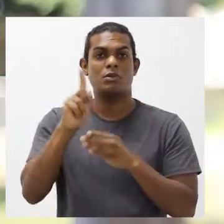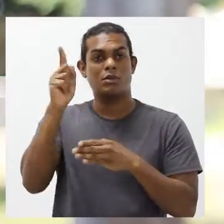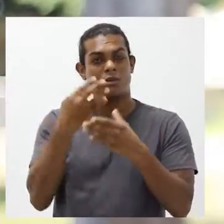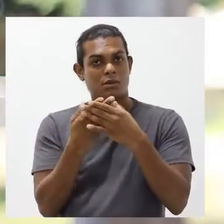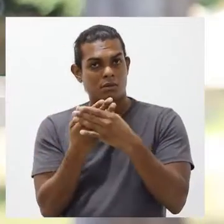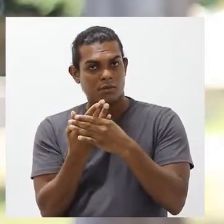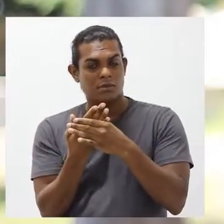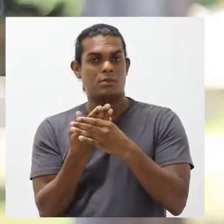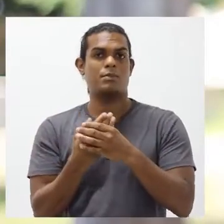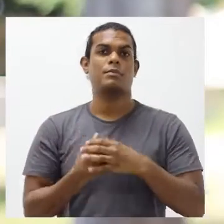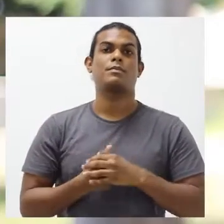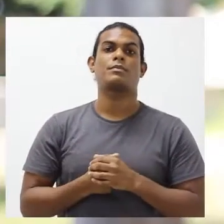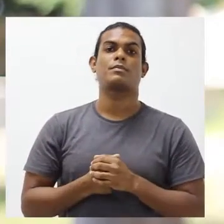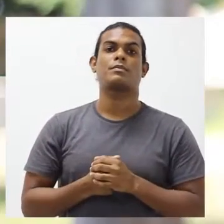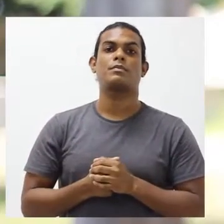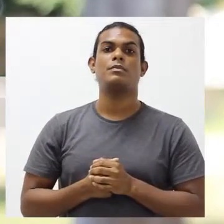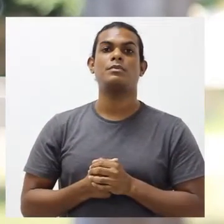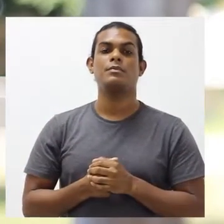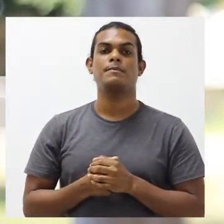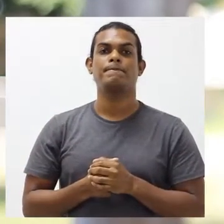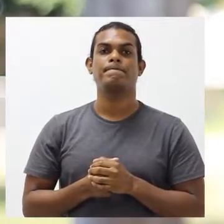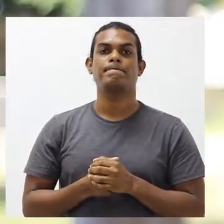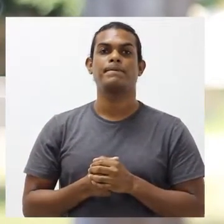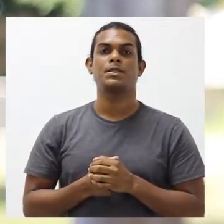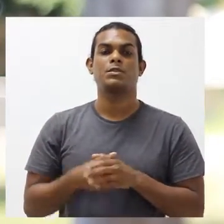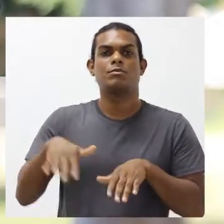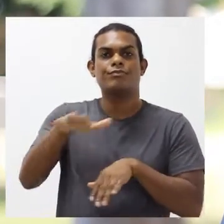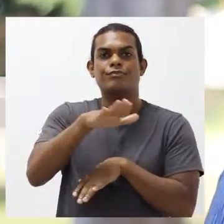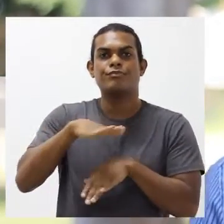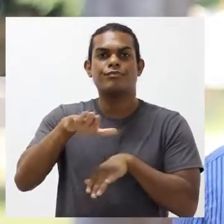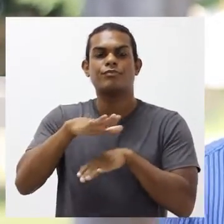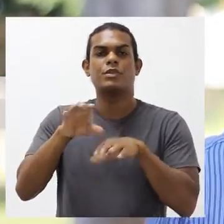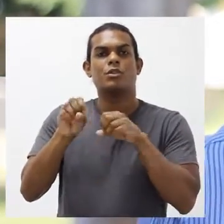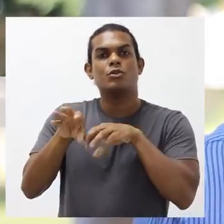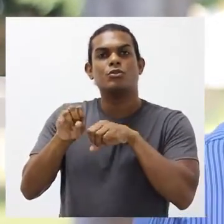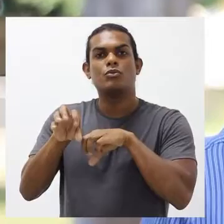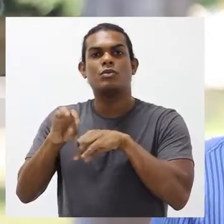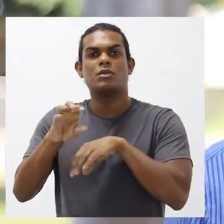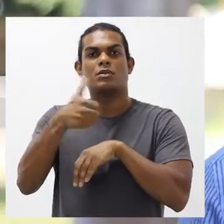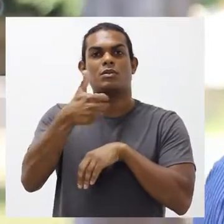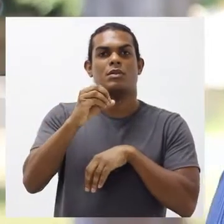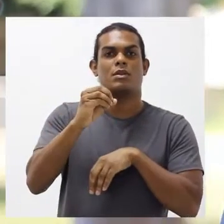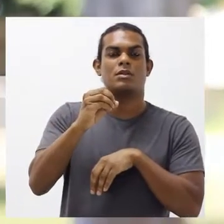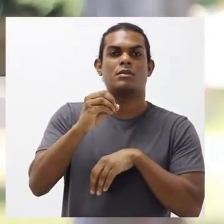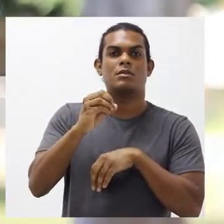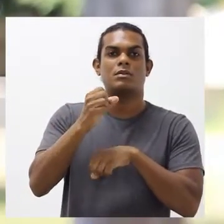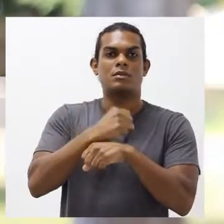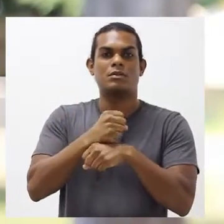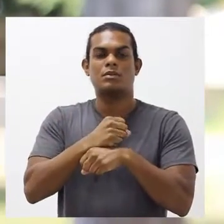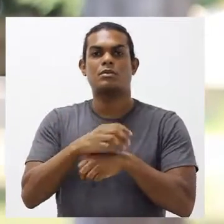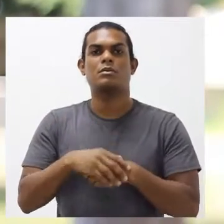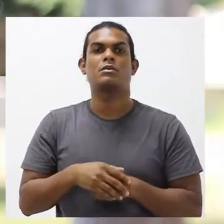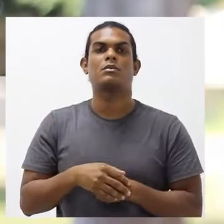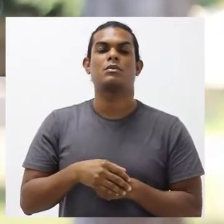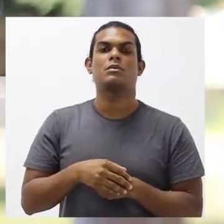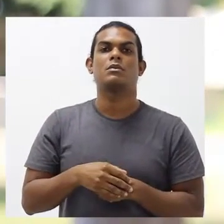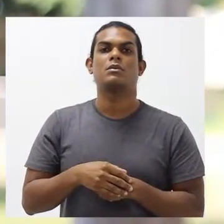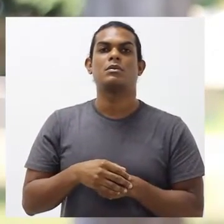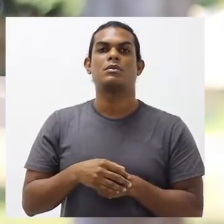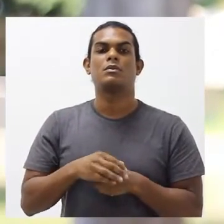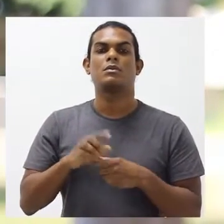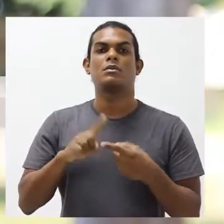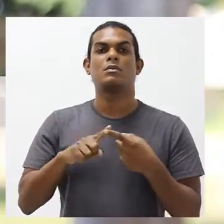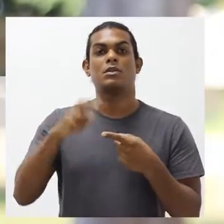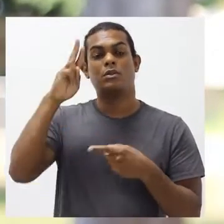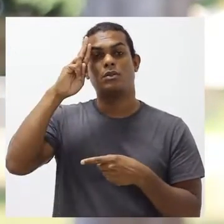Pernambuco. Estou na área da educação há 10 anos e na frente de uma escola como